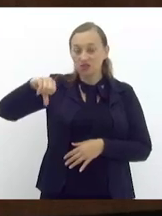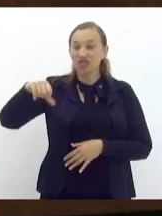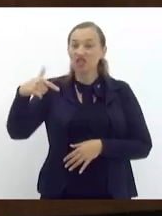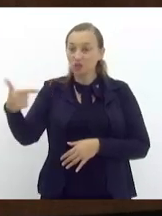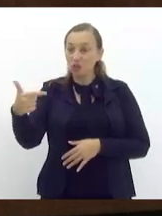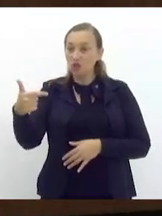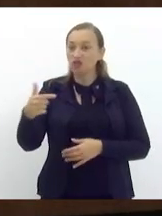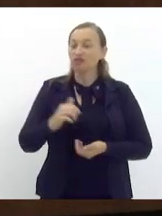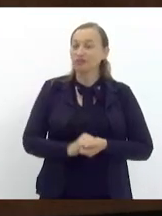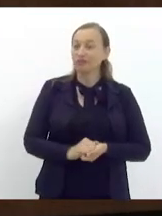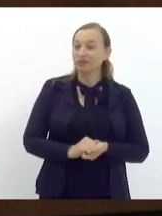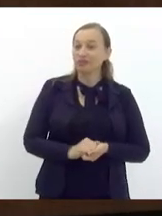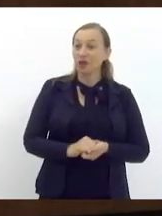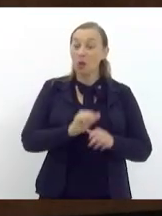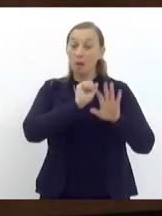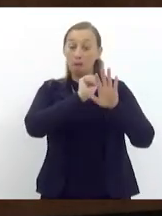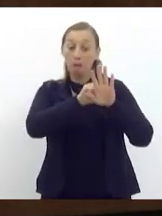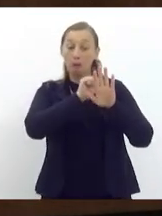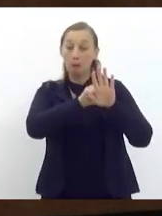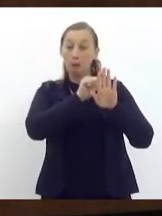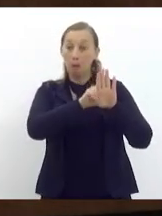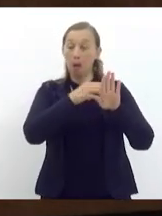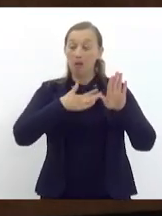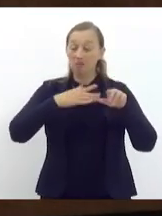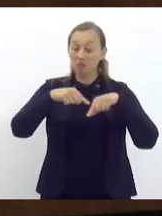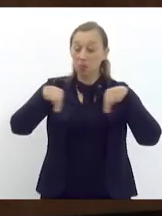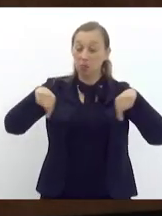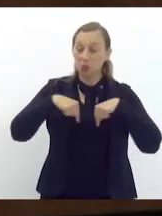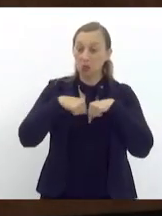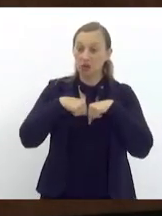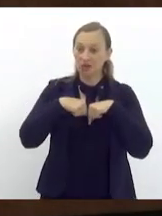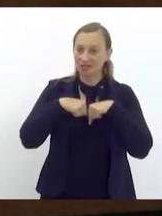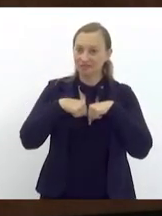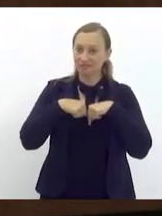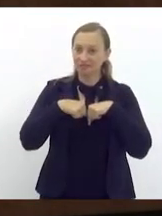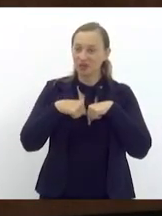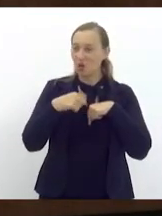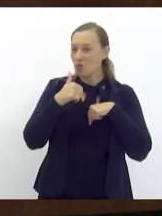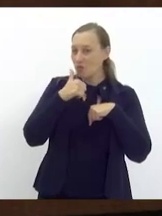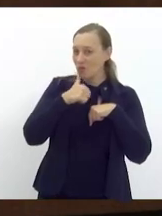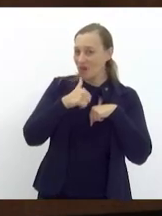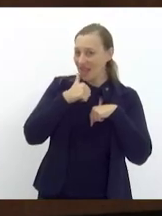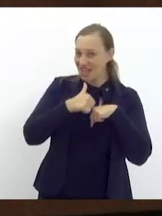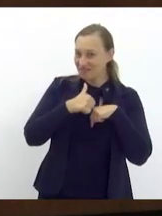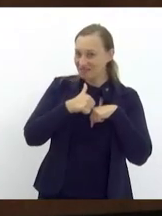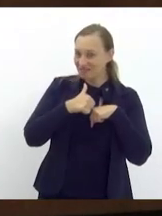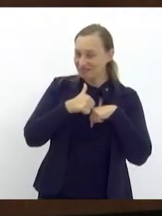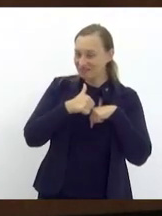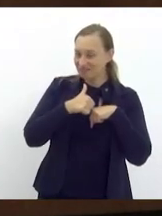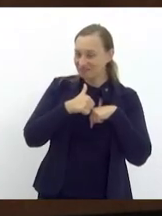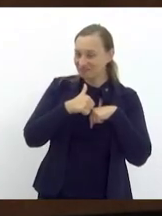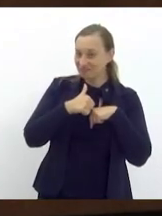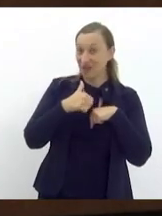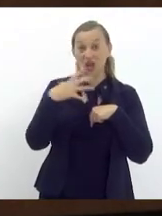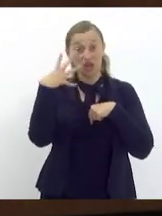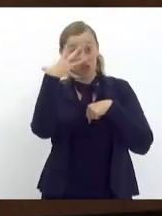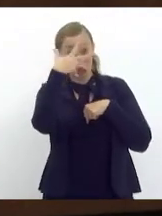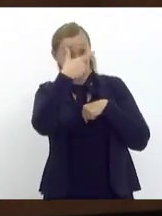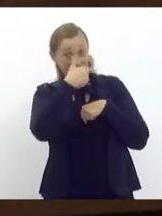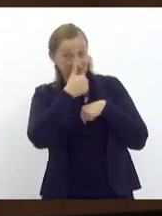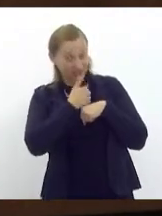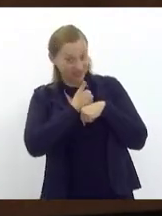Um dia bateu em meu gabinete uma moça bonita,